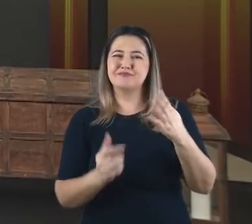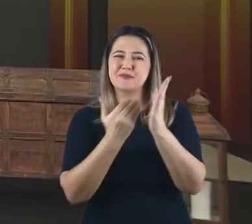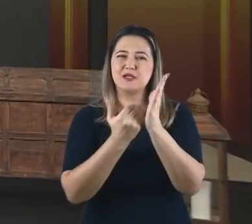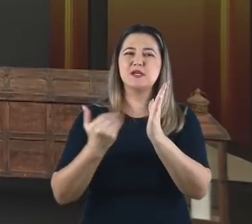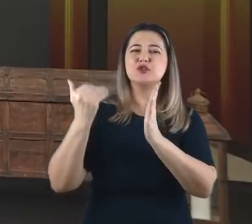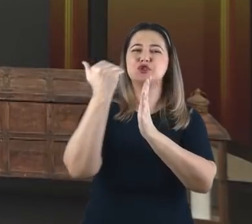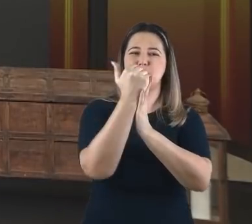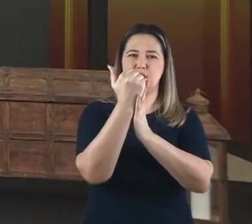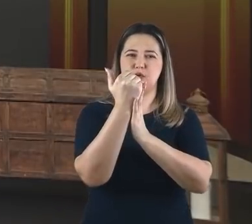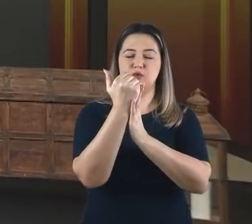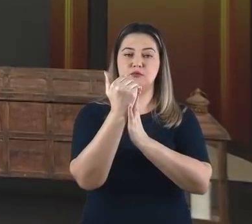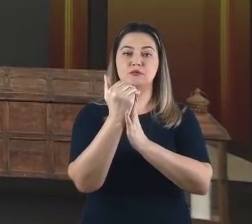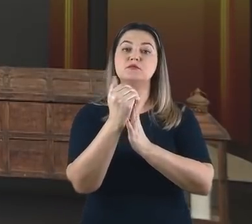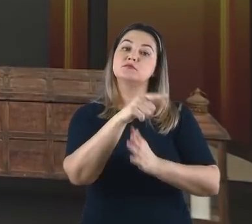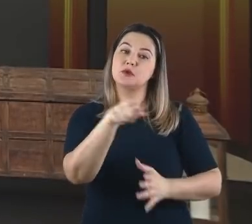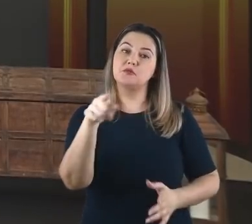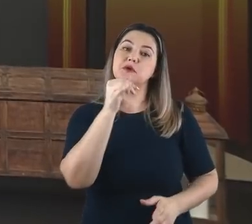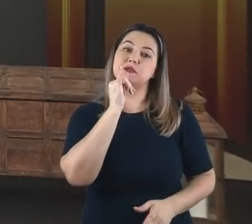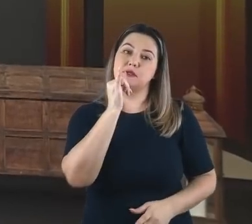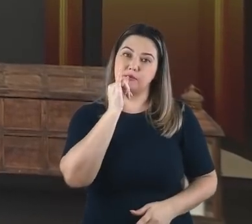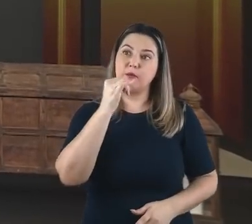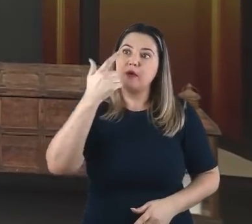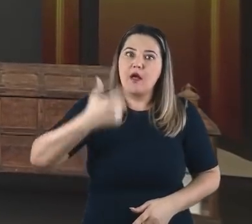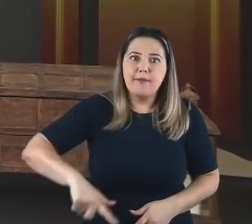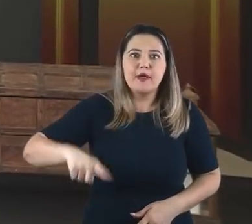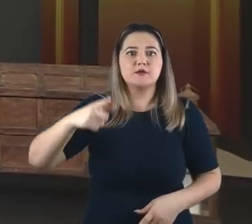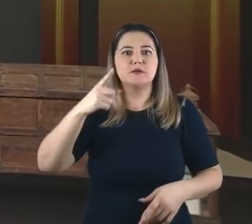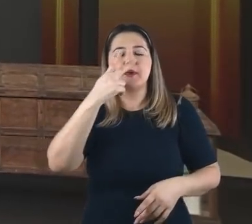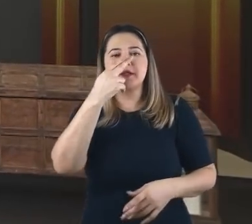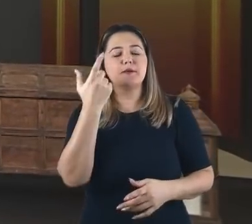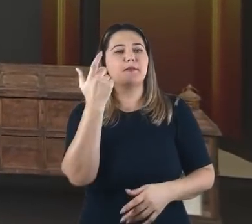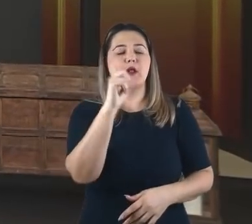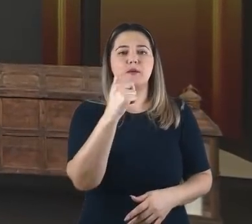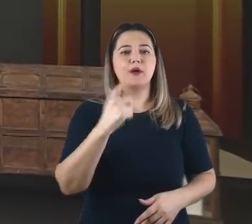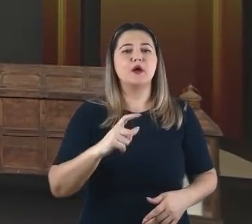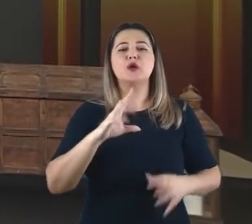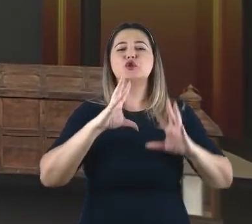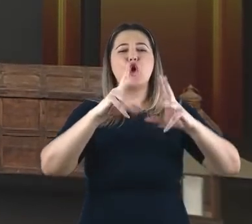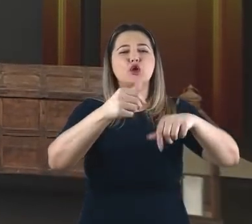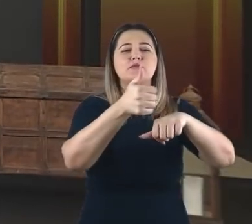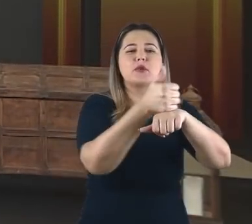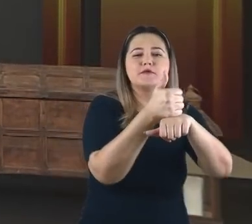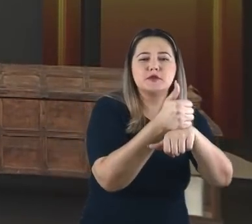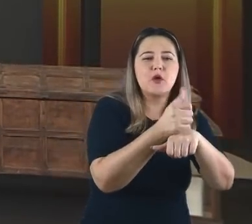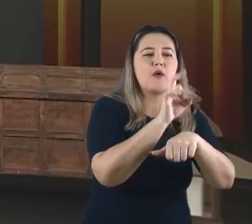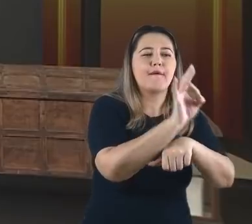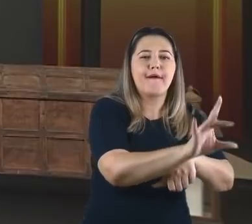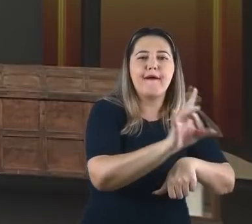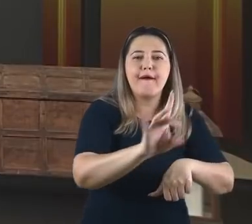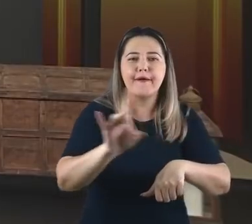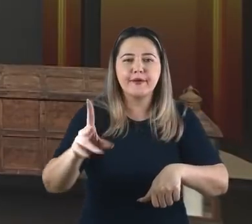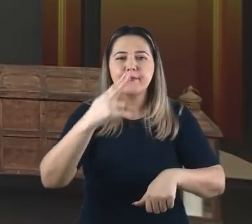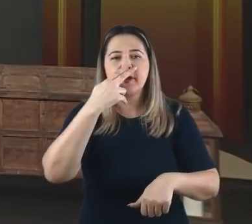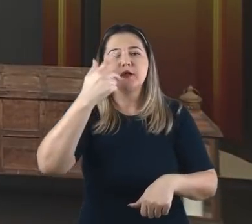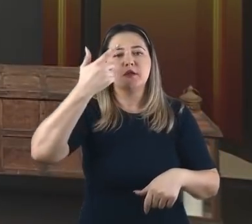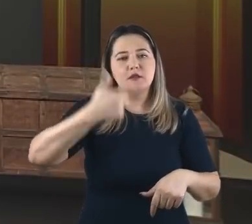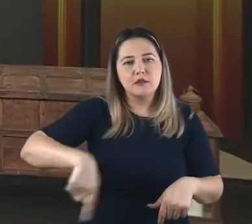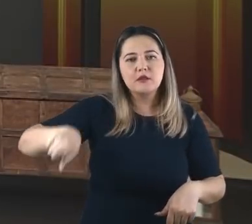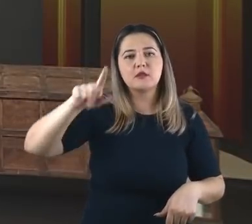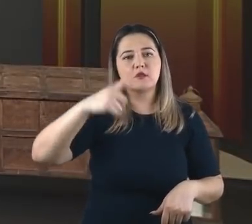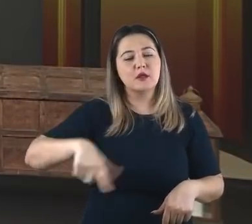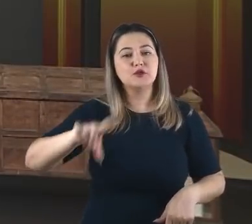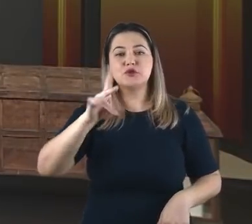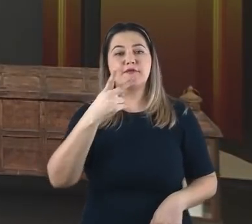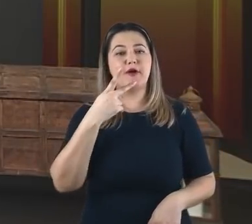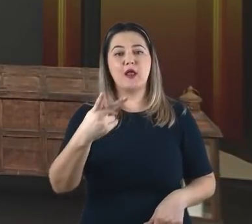Imagine com a cabeça daquela época. Você viu o exagero na repetição de todos os cargos de cada oficial? Óbvio que